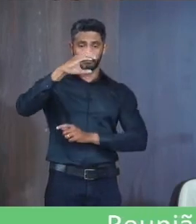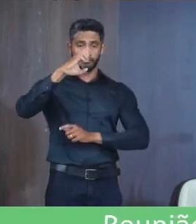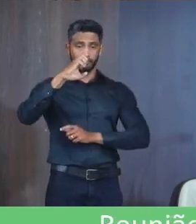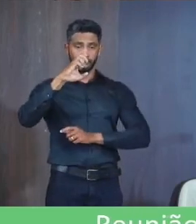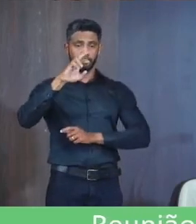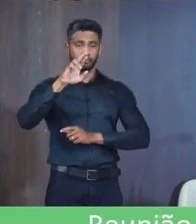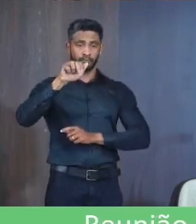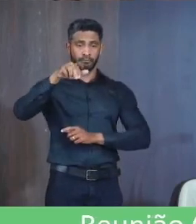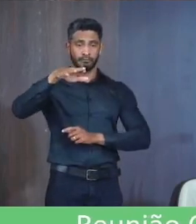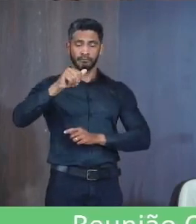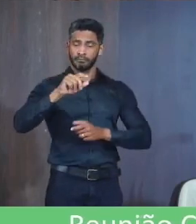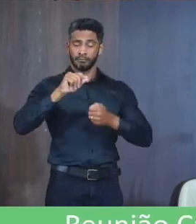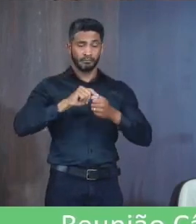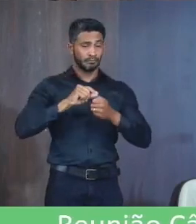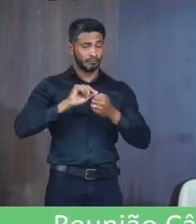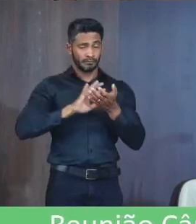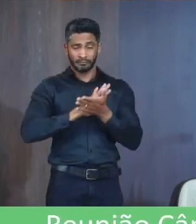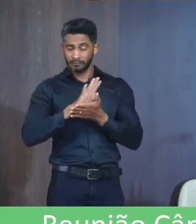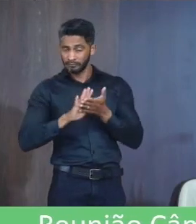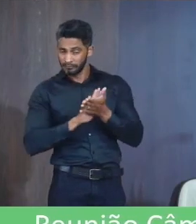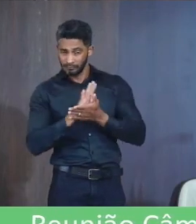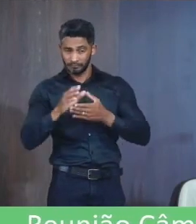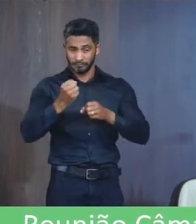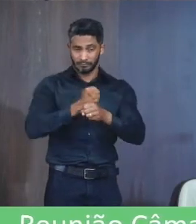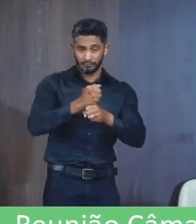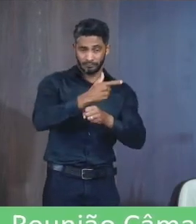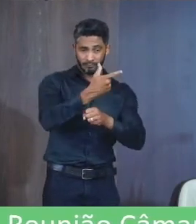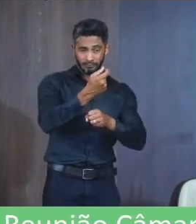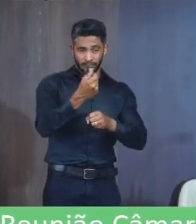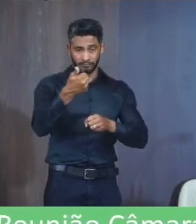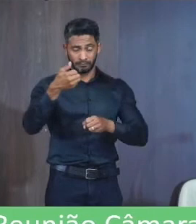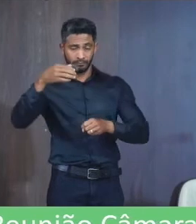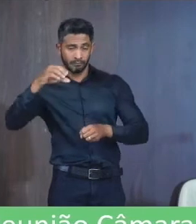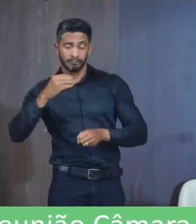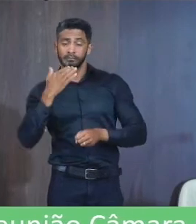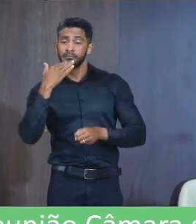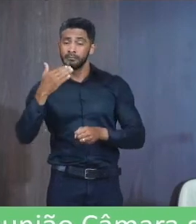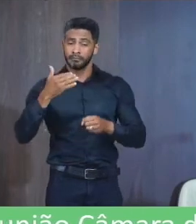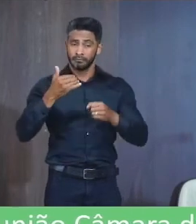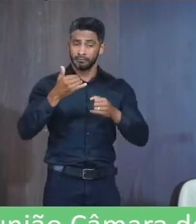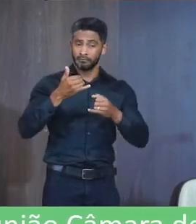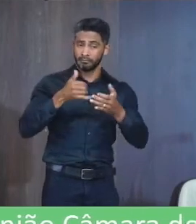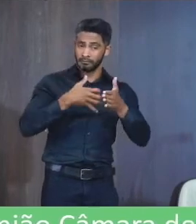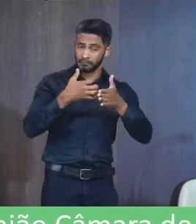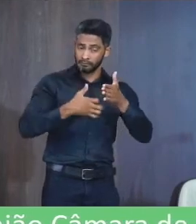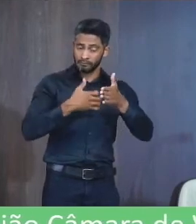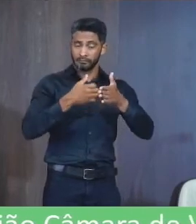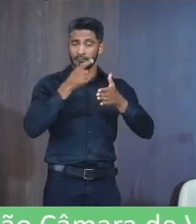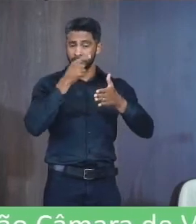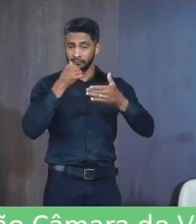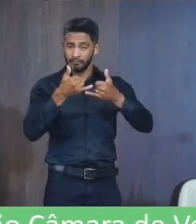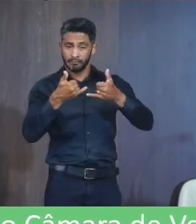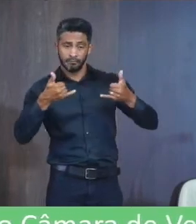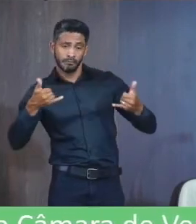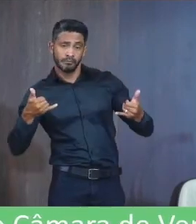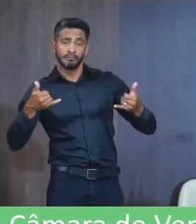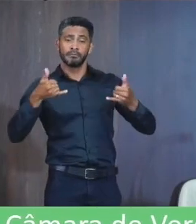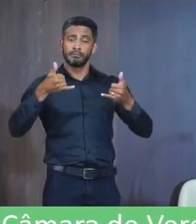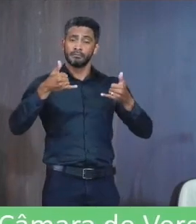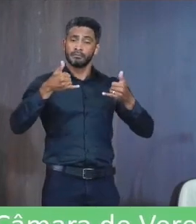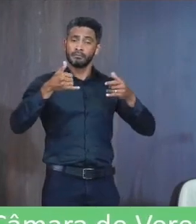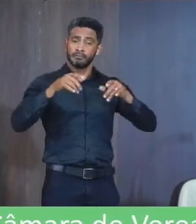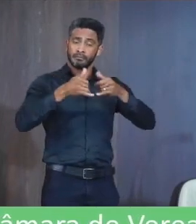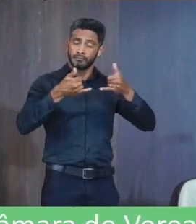foram executados Desde 2010 Fiz o primeiro pedido A CEMIG Para fazer a extensão De rede Iluminação pública Mas não cumpriram Como dever